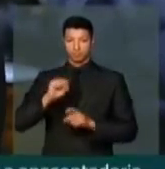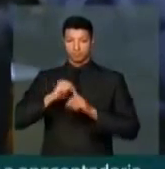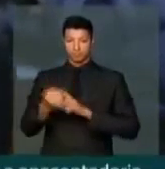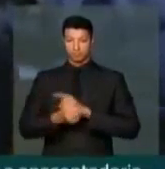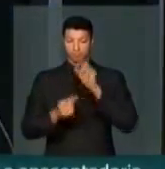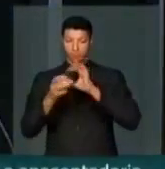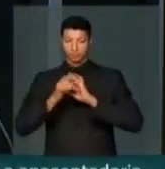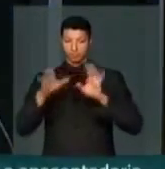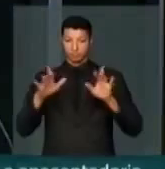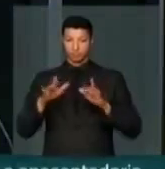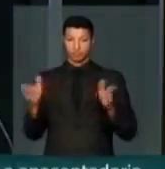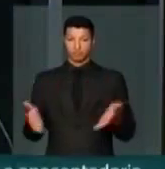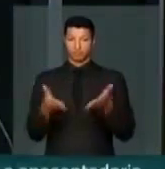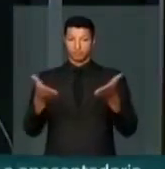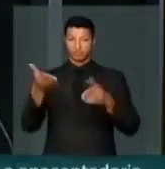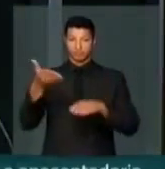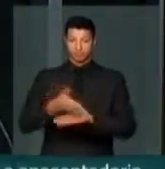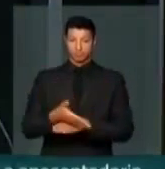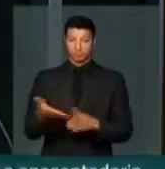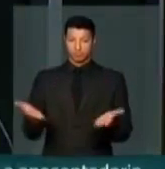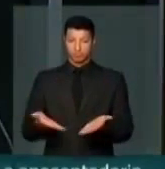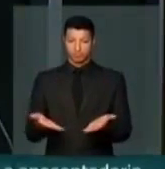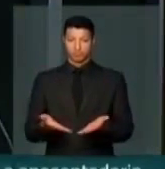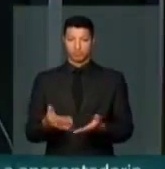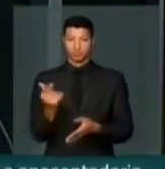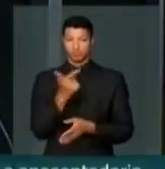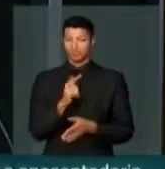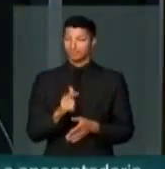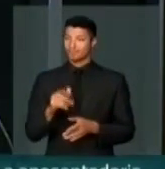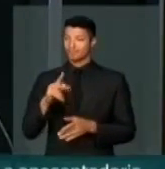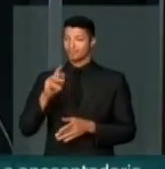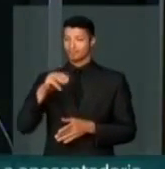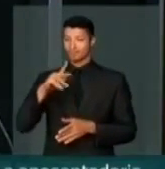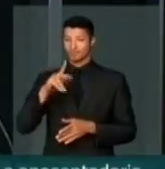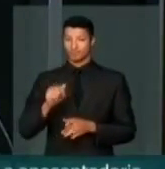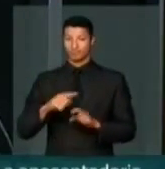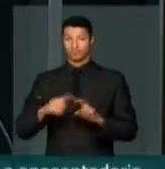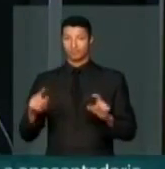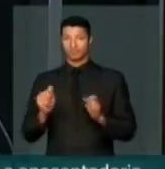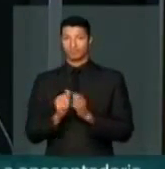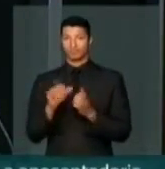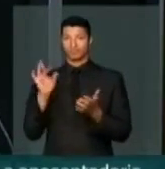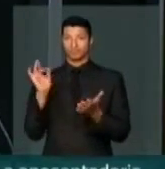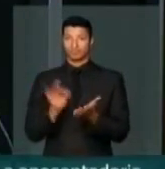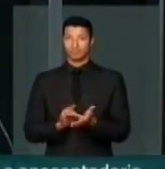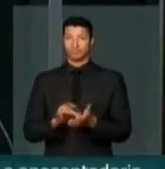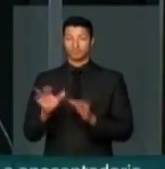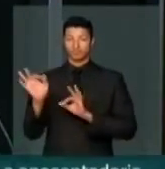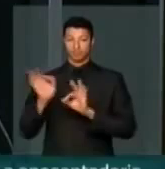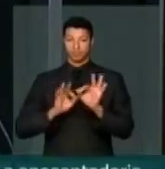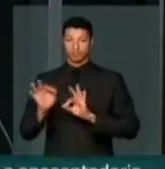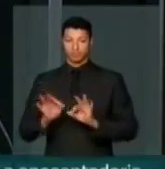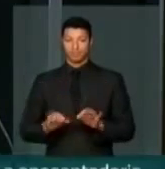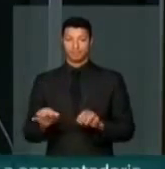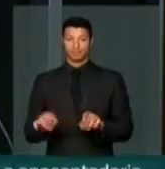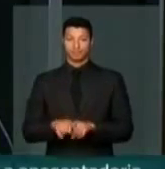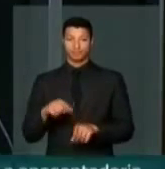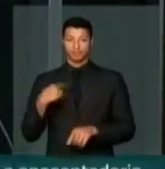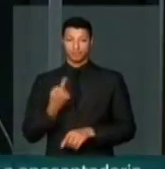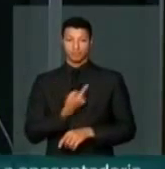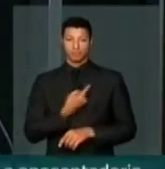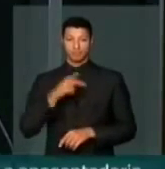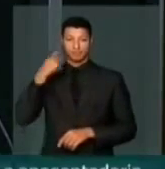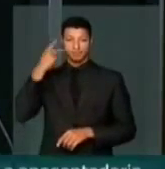Liberdade, está ingressando hoje, sem pompa, mas com exata circunstância, no